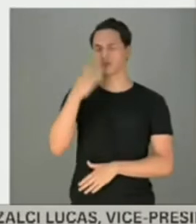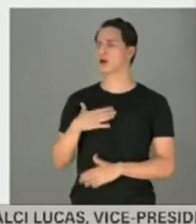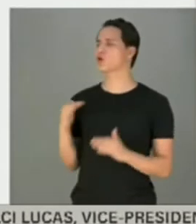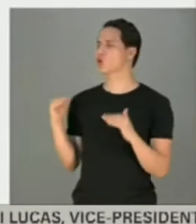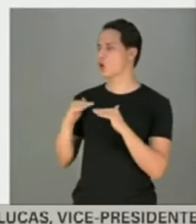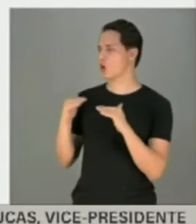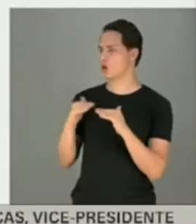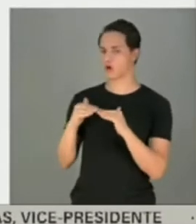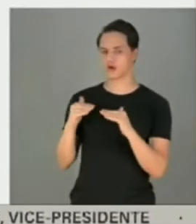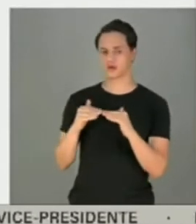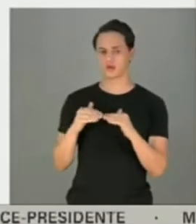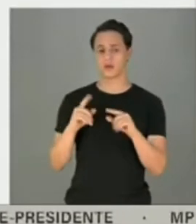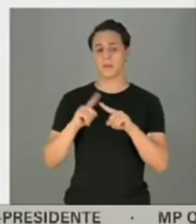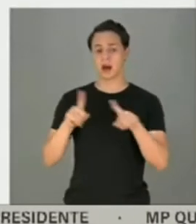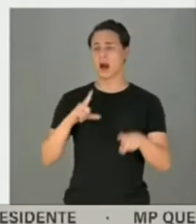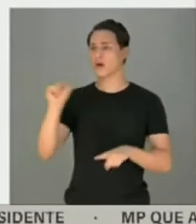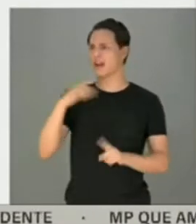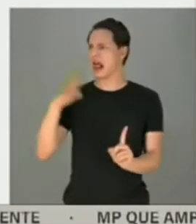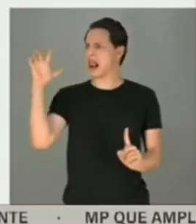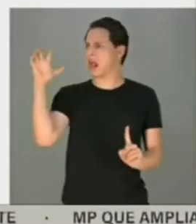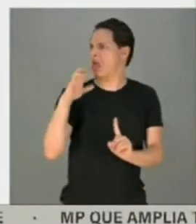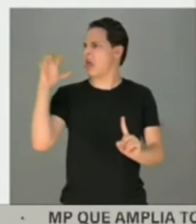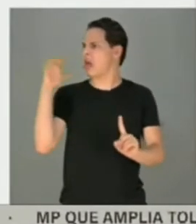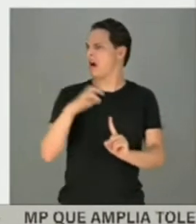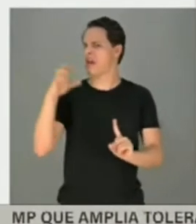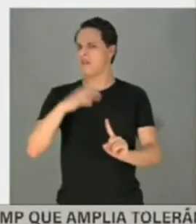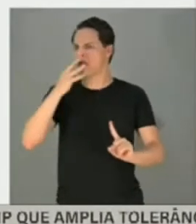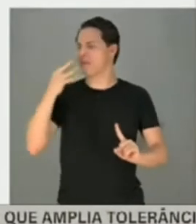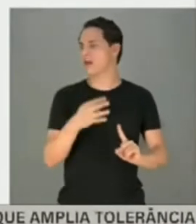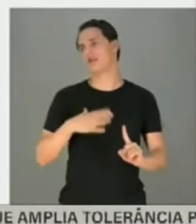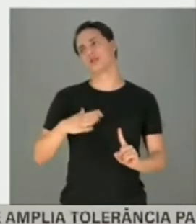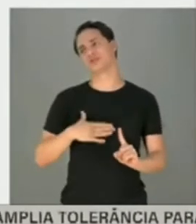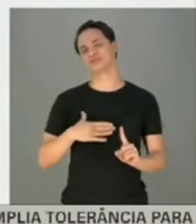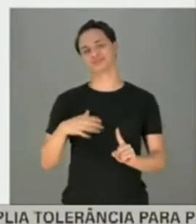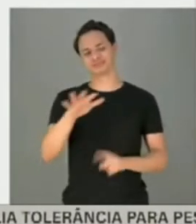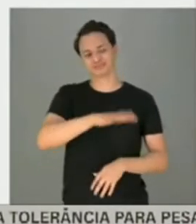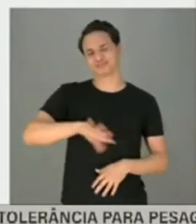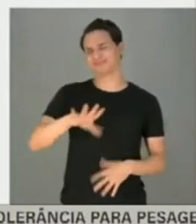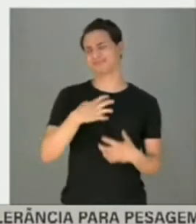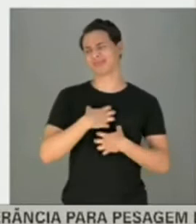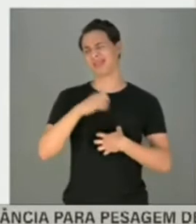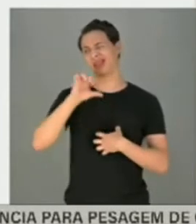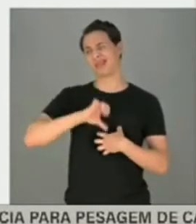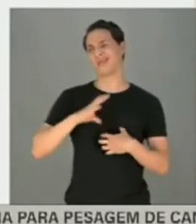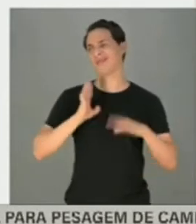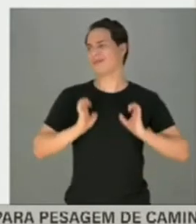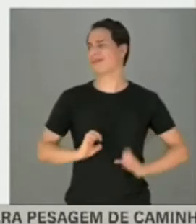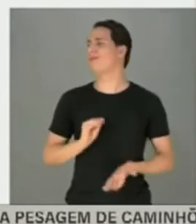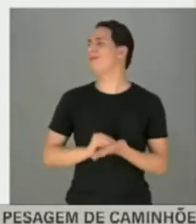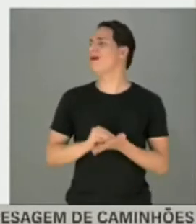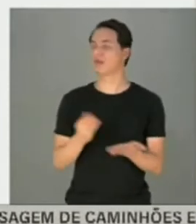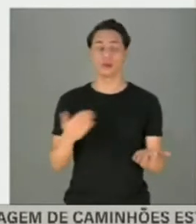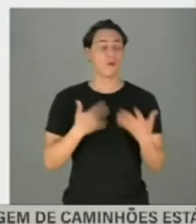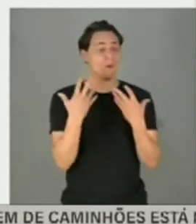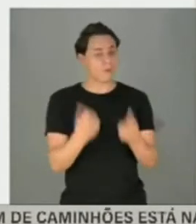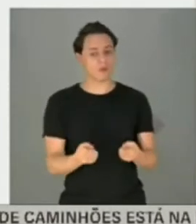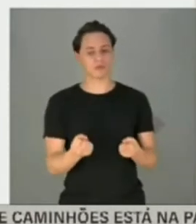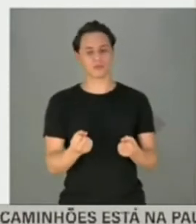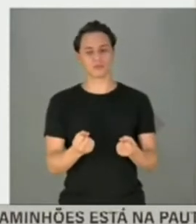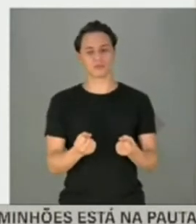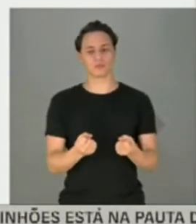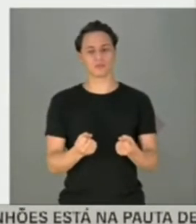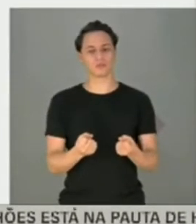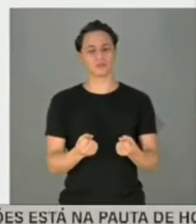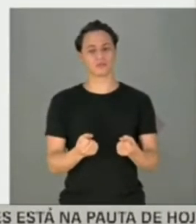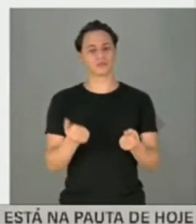mas ameaças deixam o clima meio antiético. De qualquer forma, vamos redobrar os esforços.